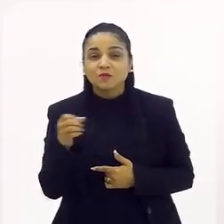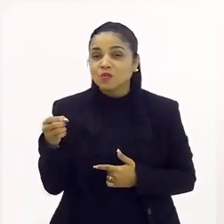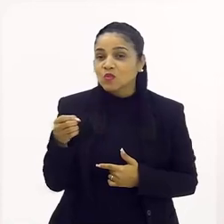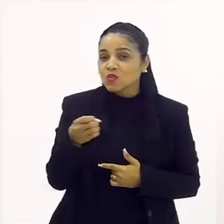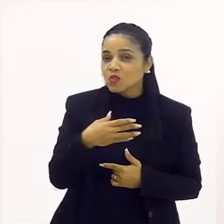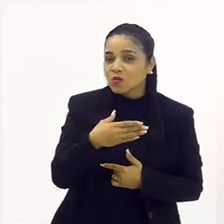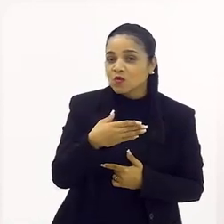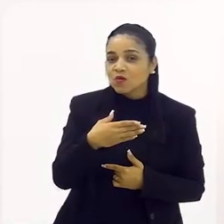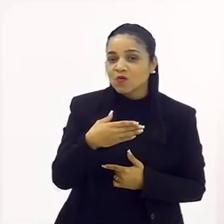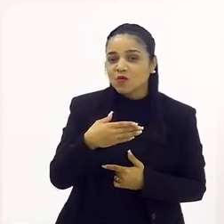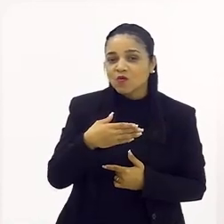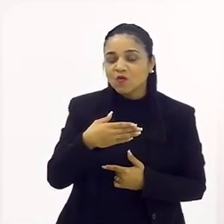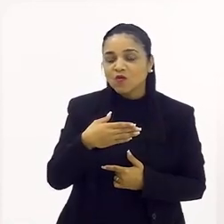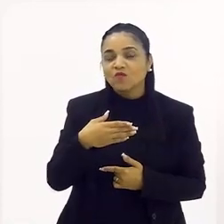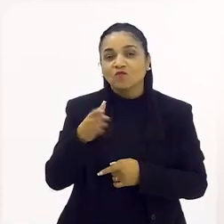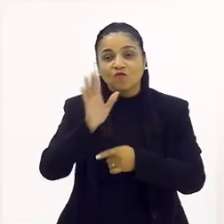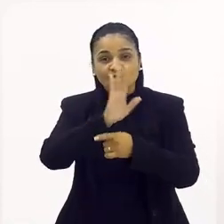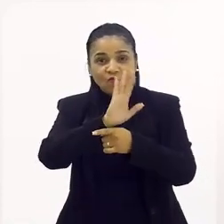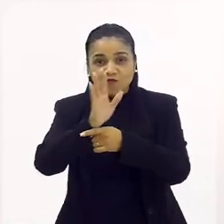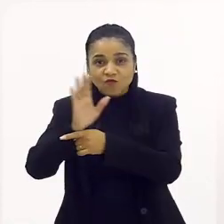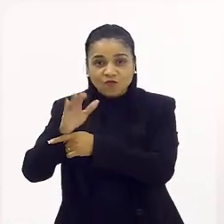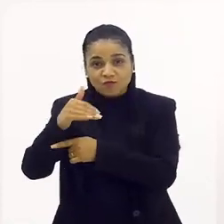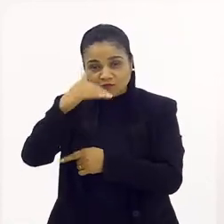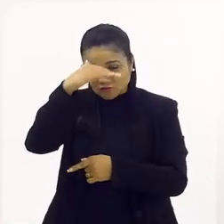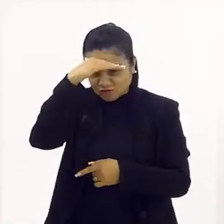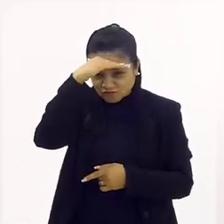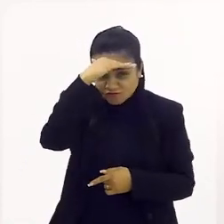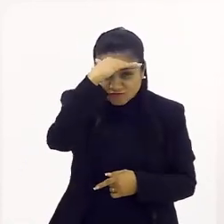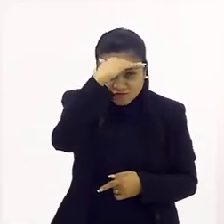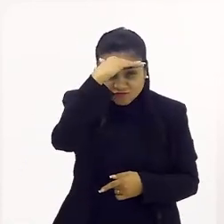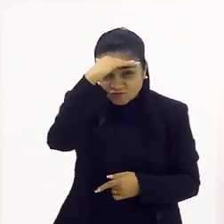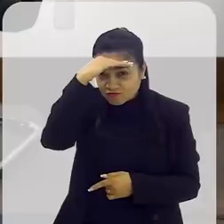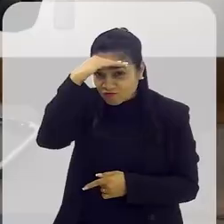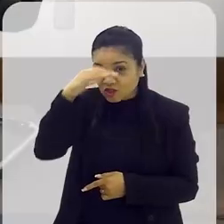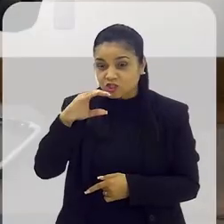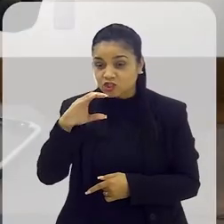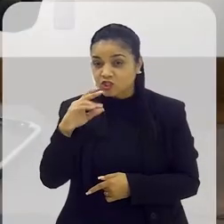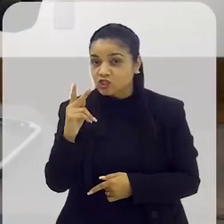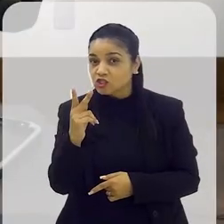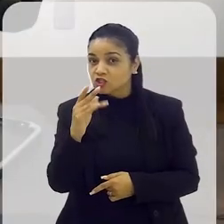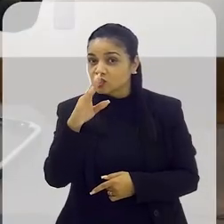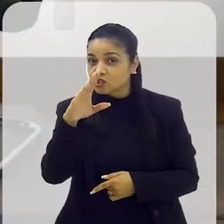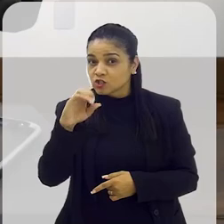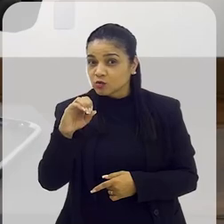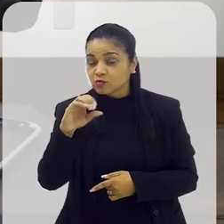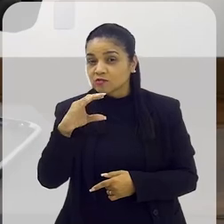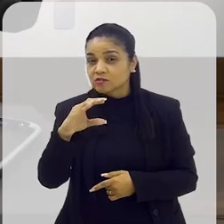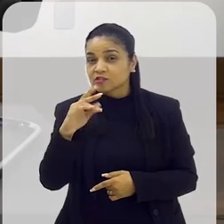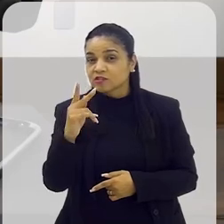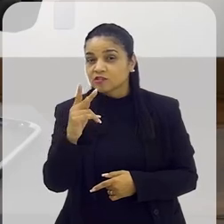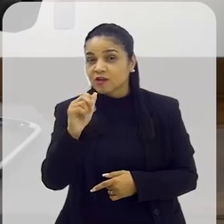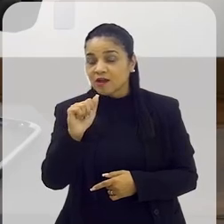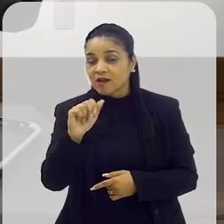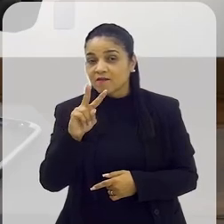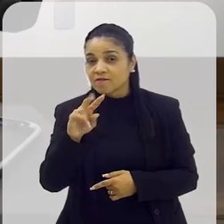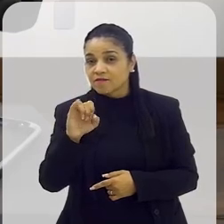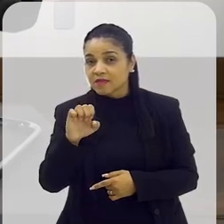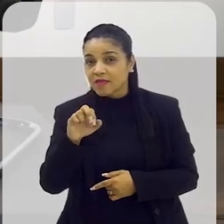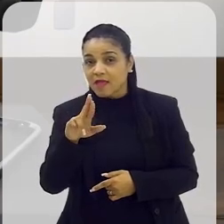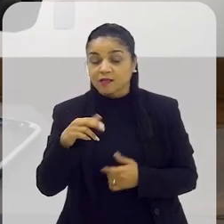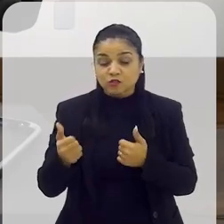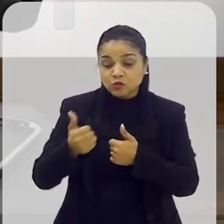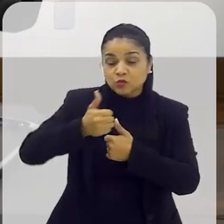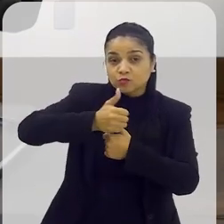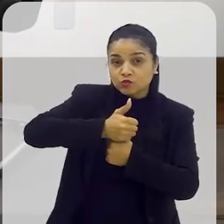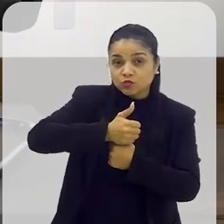fazer o novo filme do Chico Xavier, como é que ele vai encontrar o substituto do Nelson Xavier.